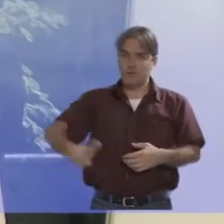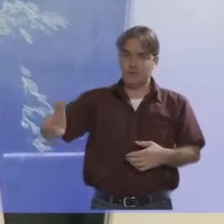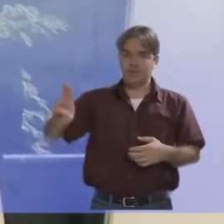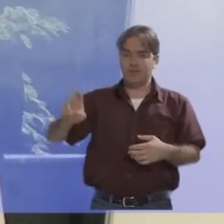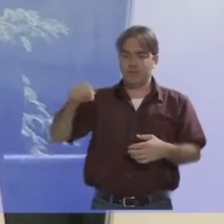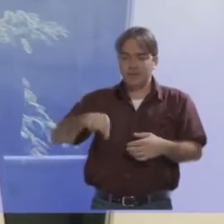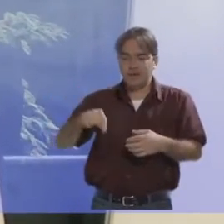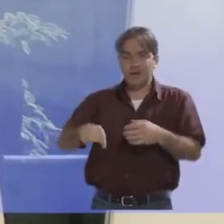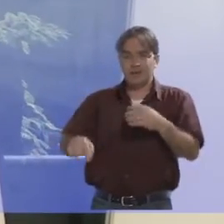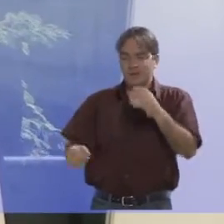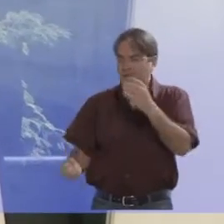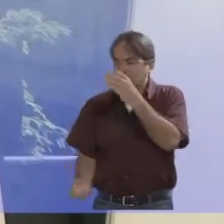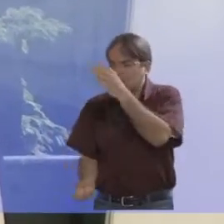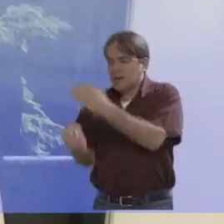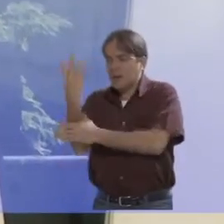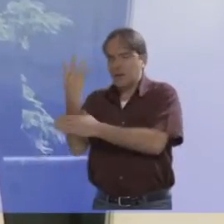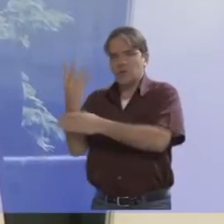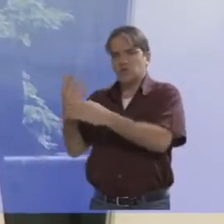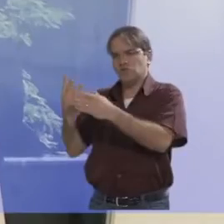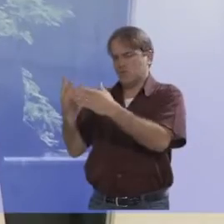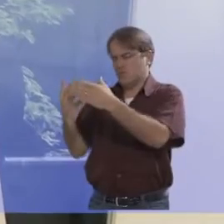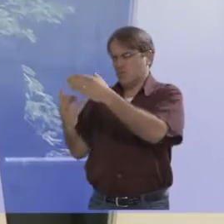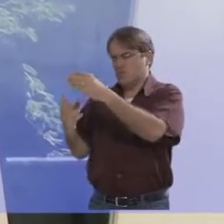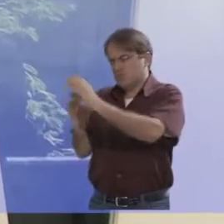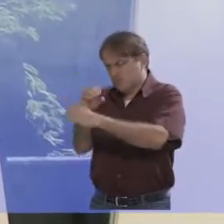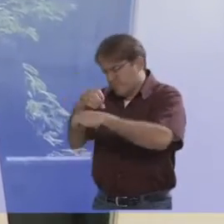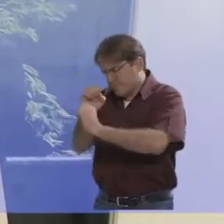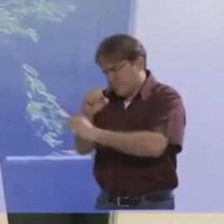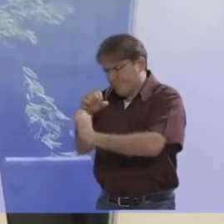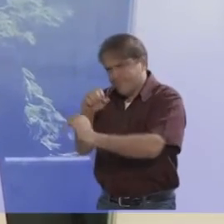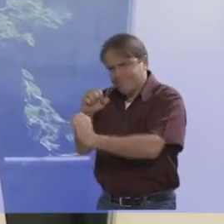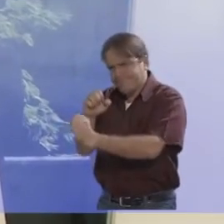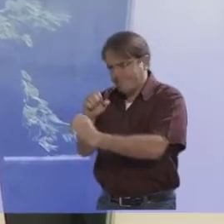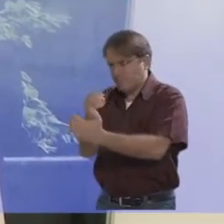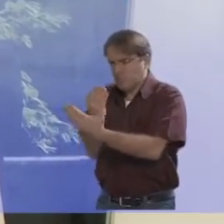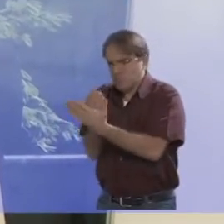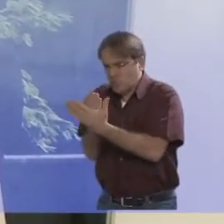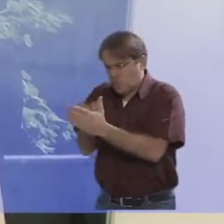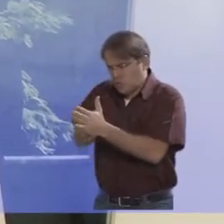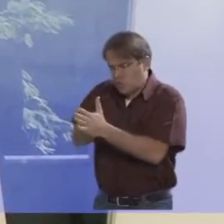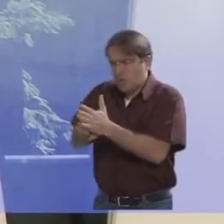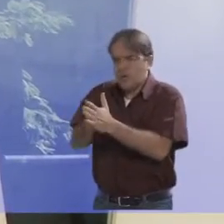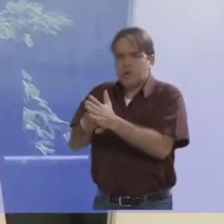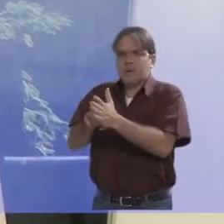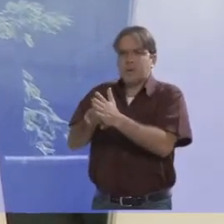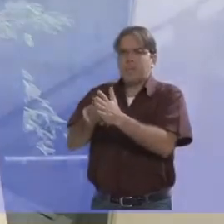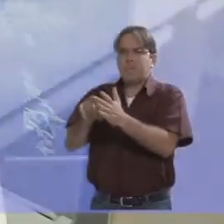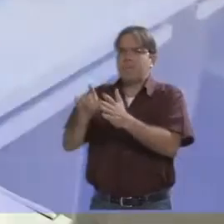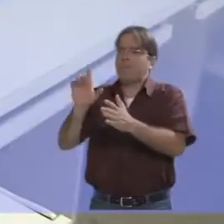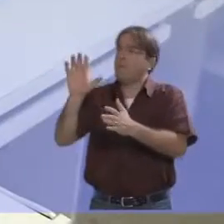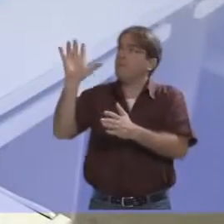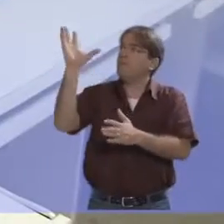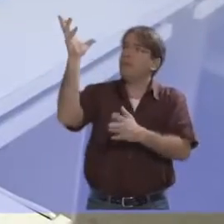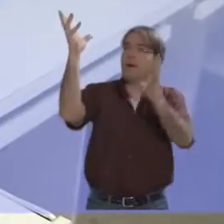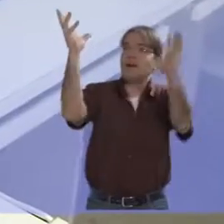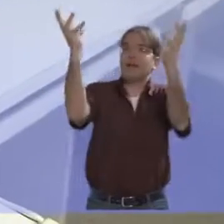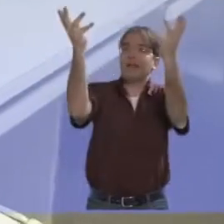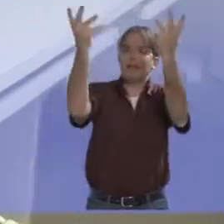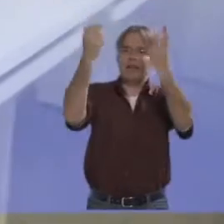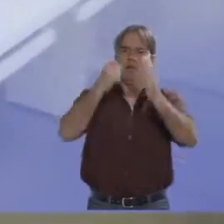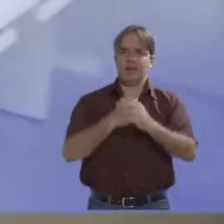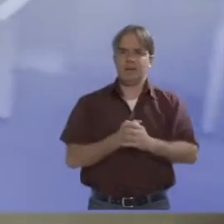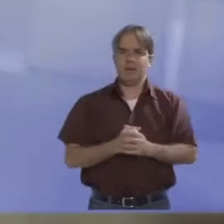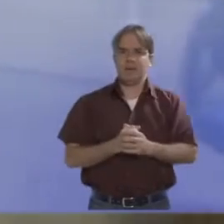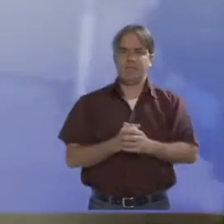montar esse laboratório, Laboratório de Meteorologia, cuja sigla é LabMet, para